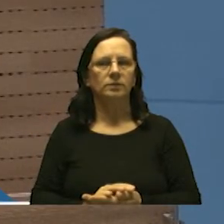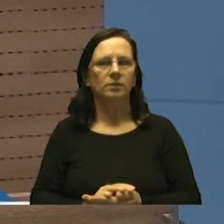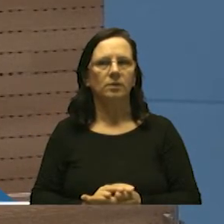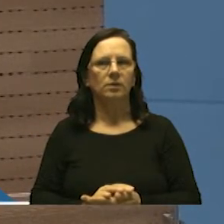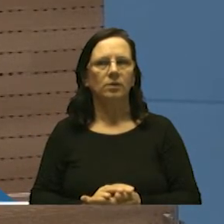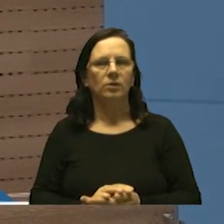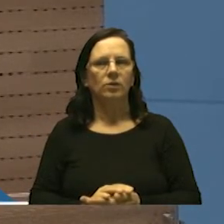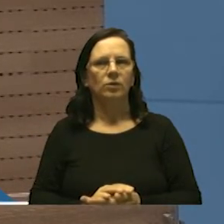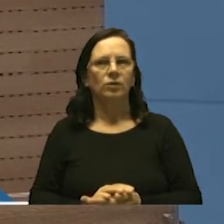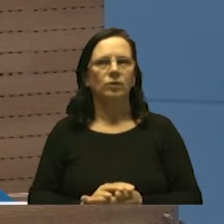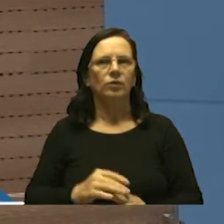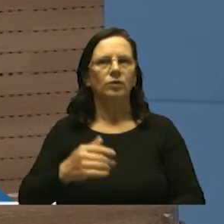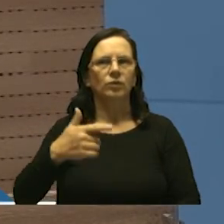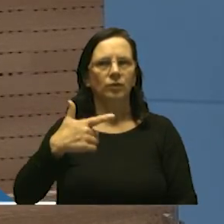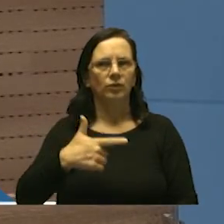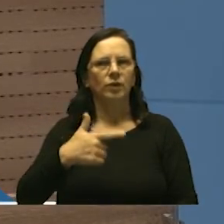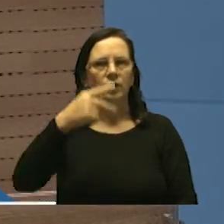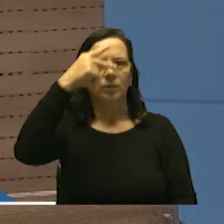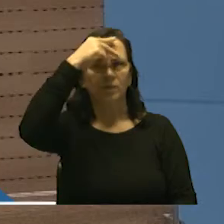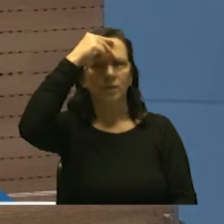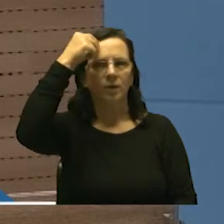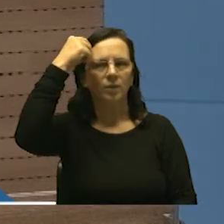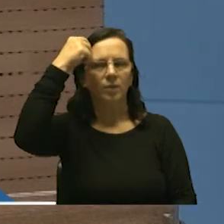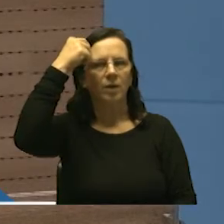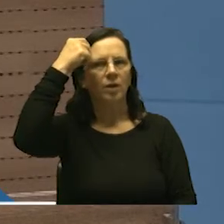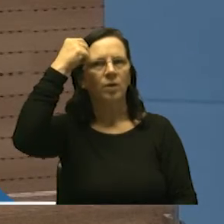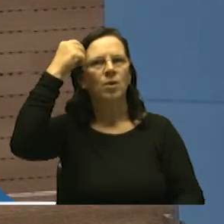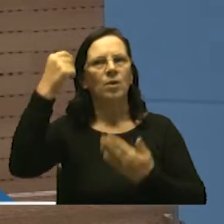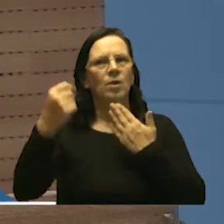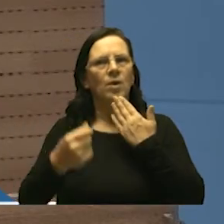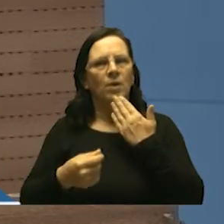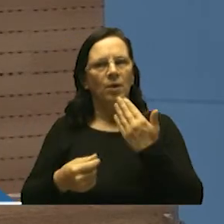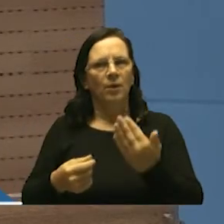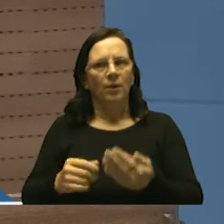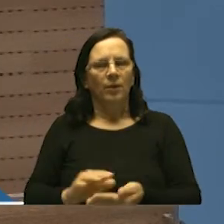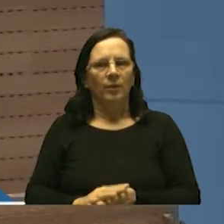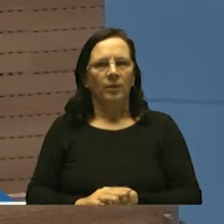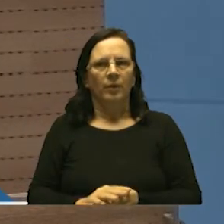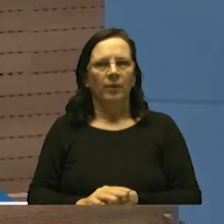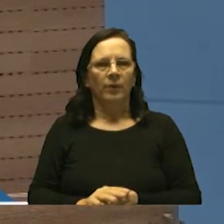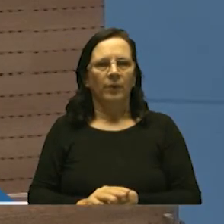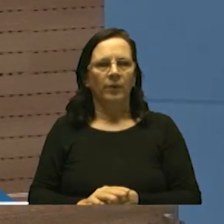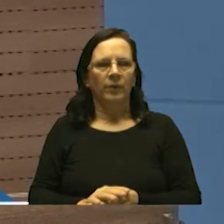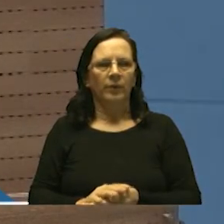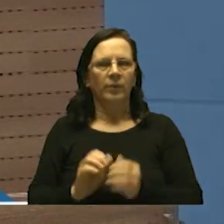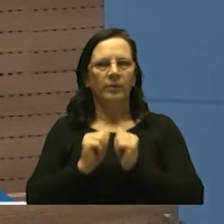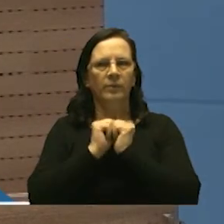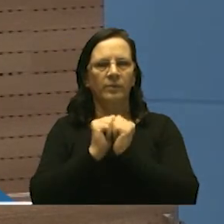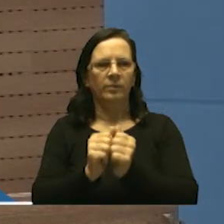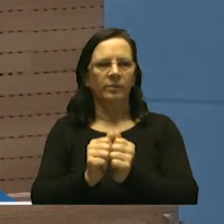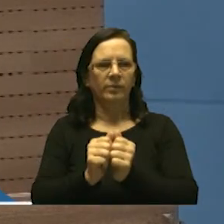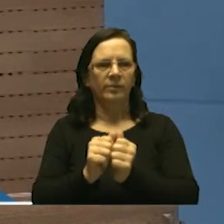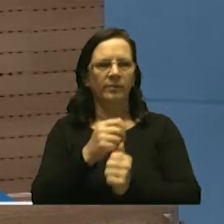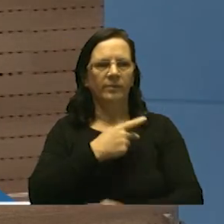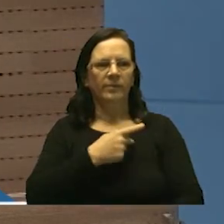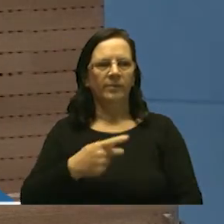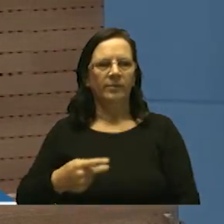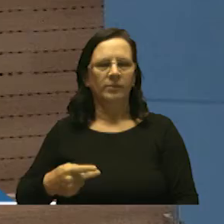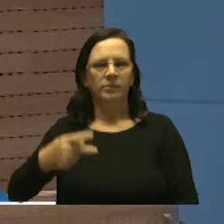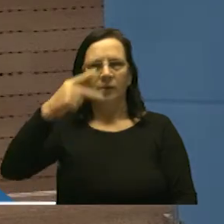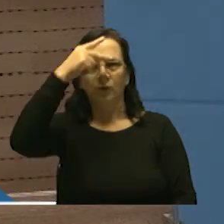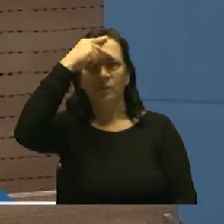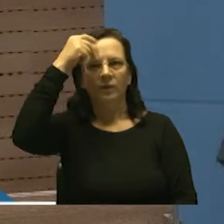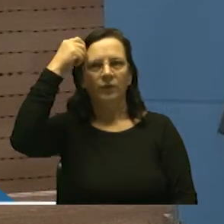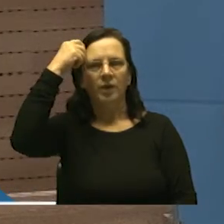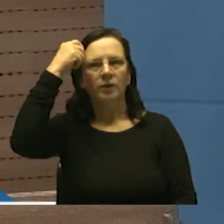vice-prefeito do senhor Ademário lhe peço encarecidamente por obsec que o senhor leve essa mensagem ao prefeito e peça que ele pague